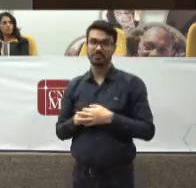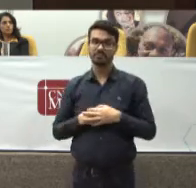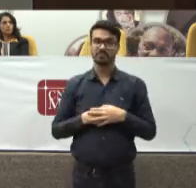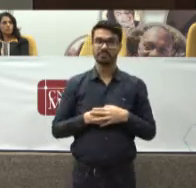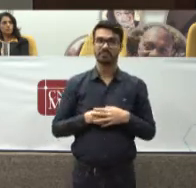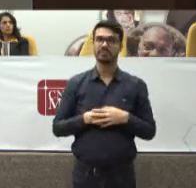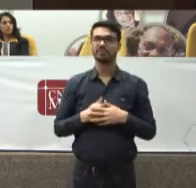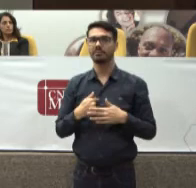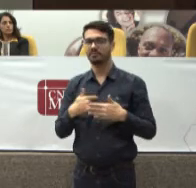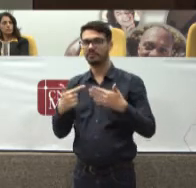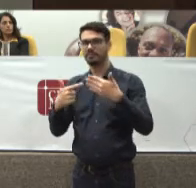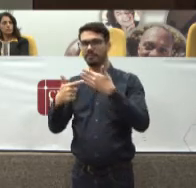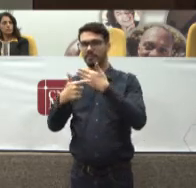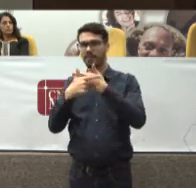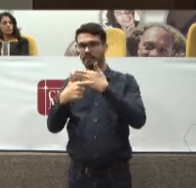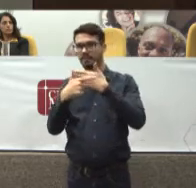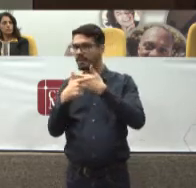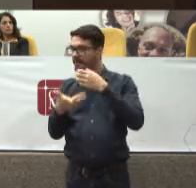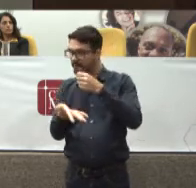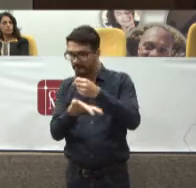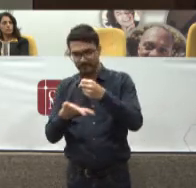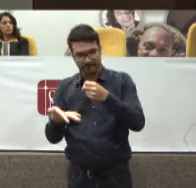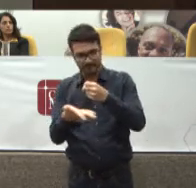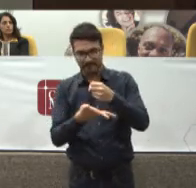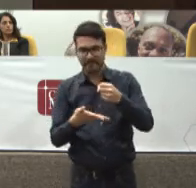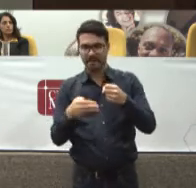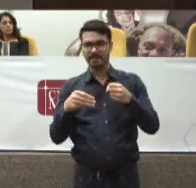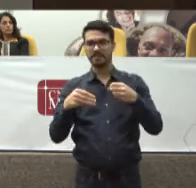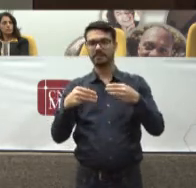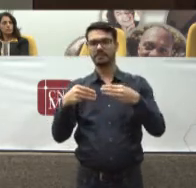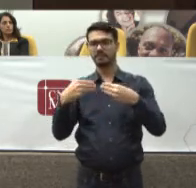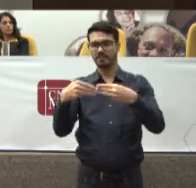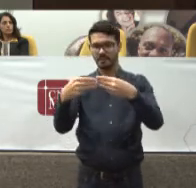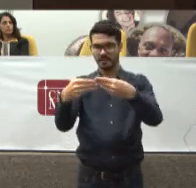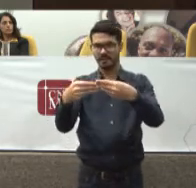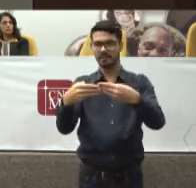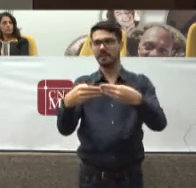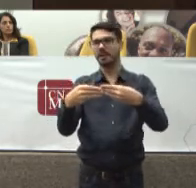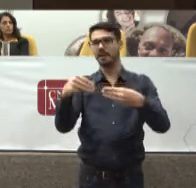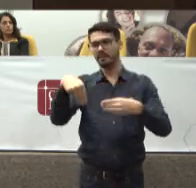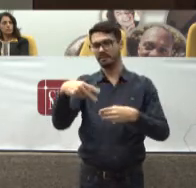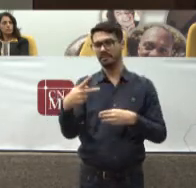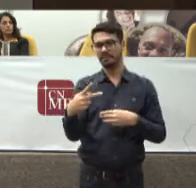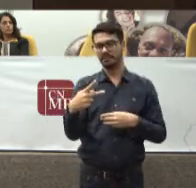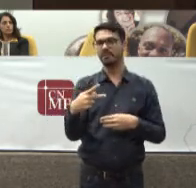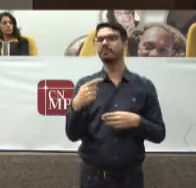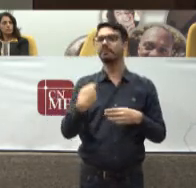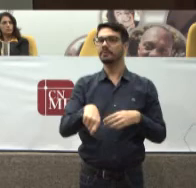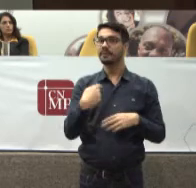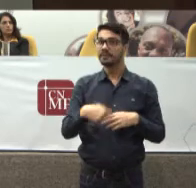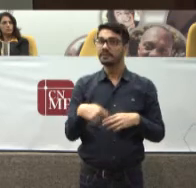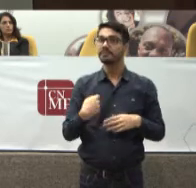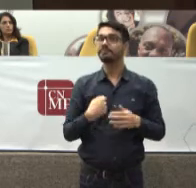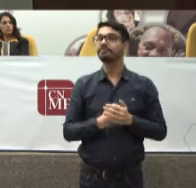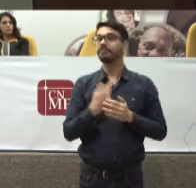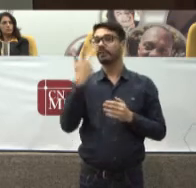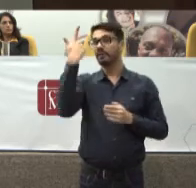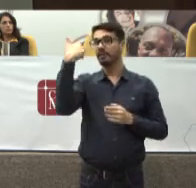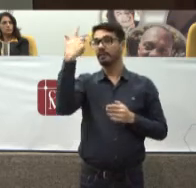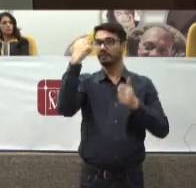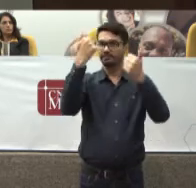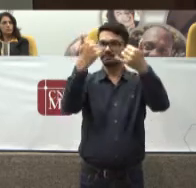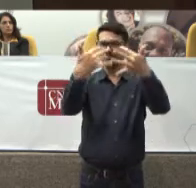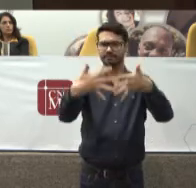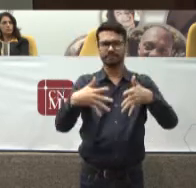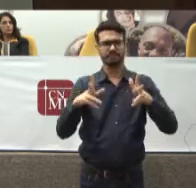esse é um papel Fundamental Que eu acho Que o Ministério Público Deve exercer E falo isso Com bastante tranquilidade Como